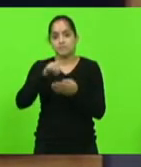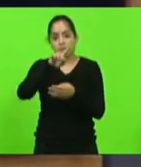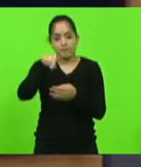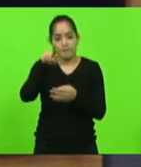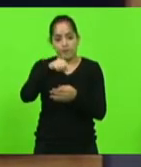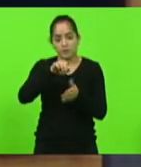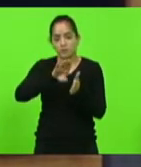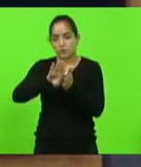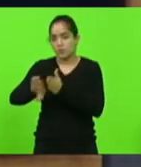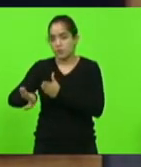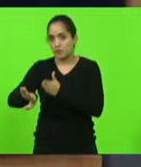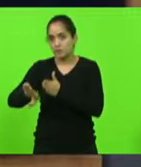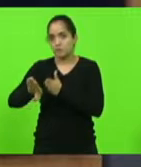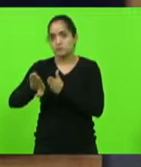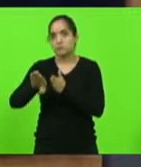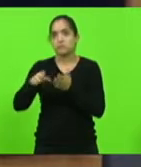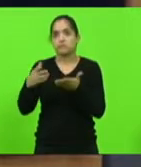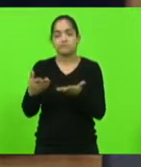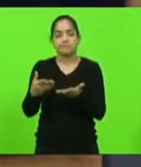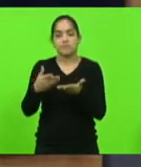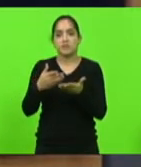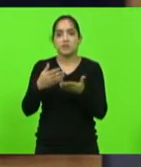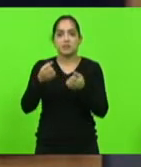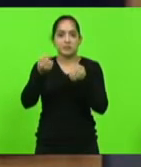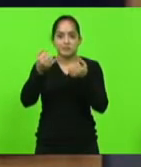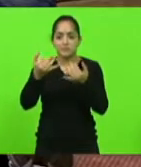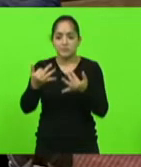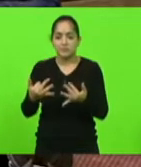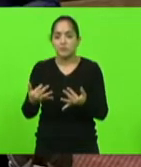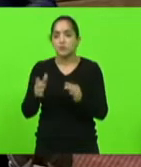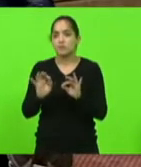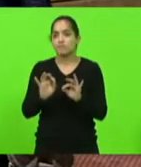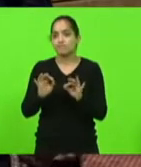na minha opinião, foi um veto sem justificativa. Obrigado, presidente.